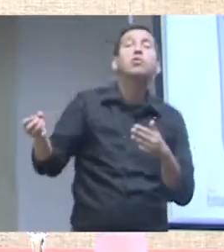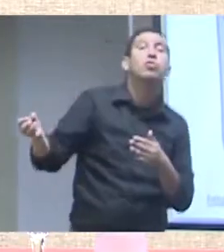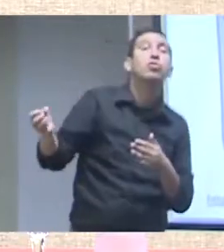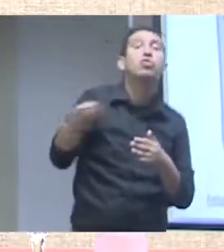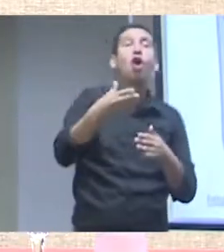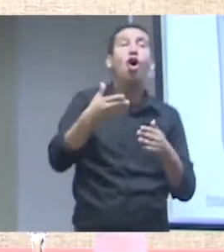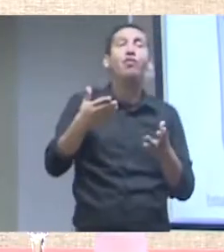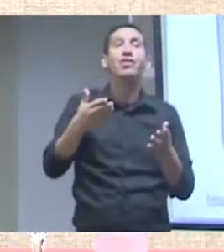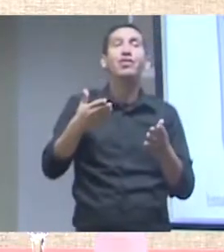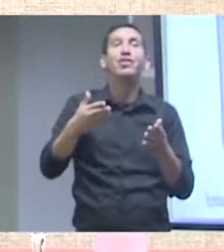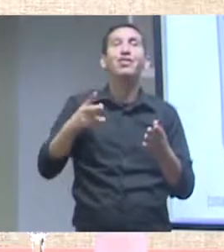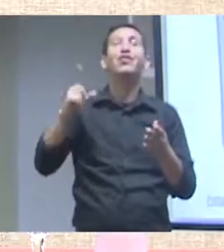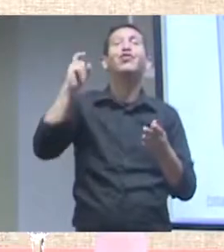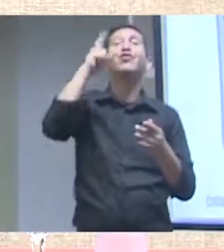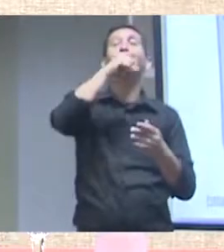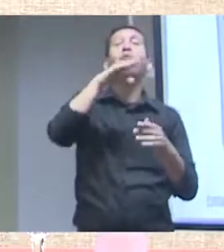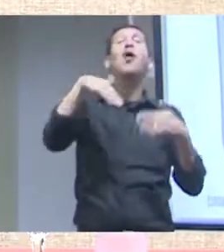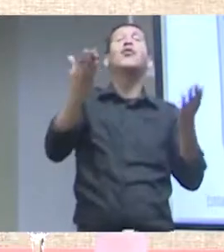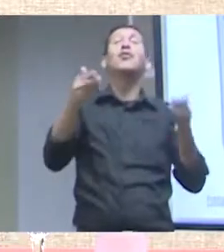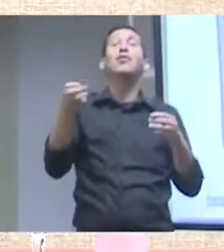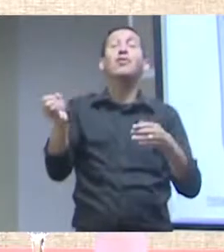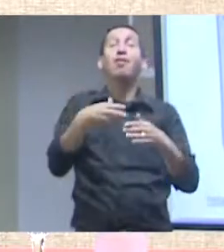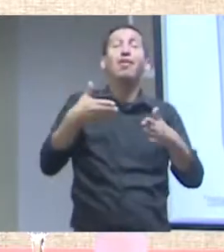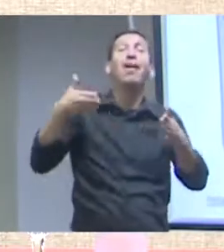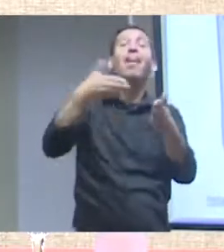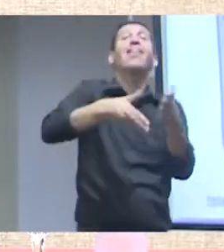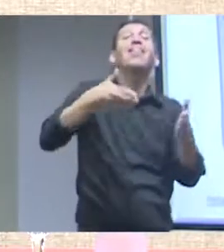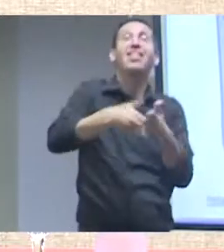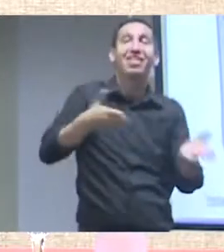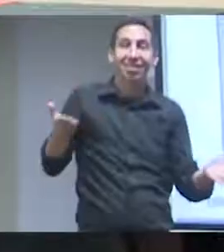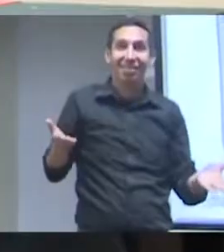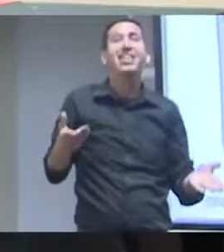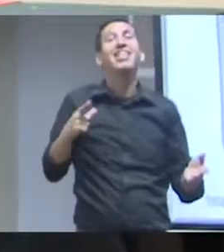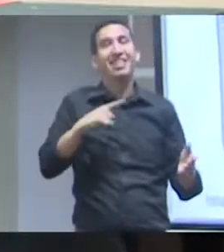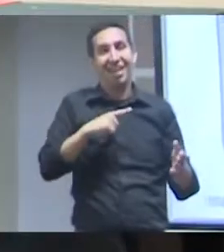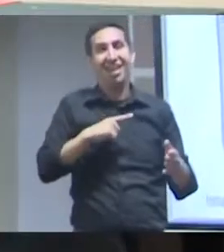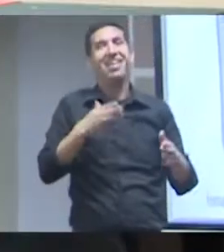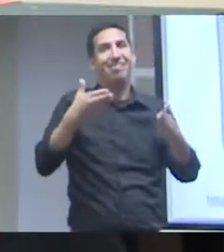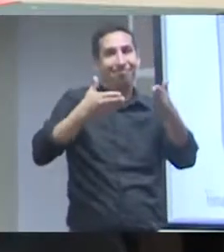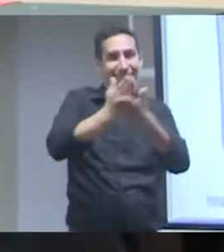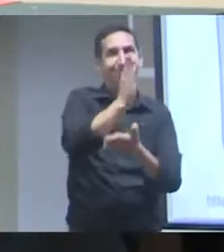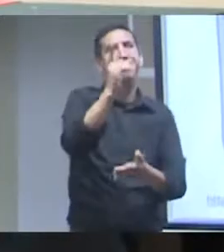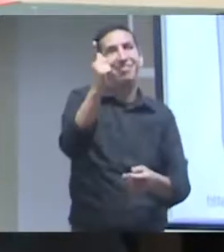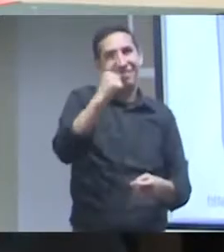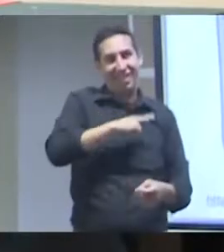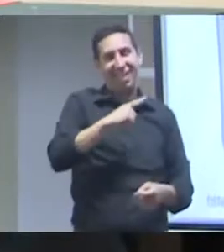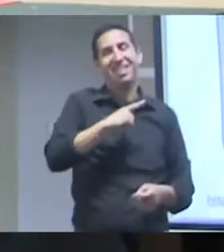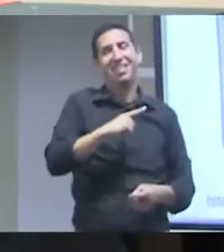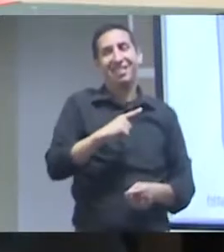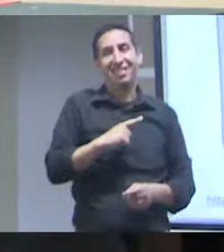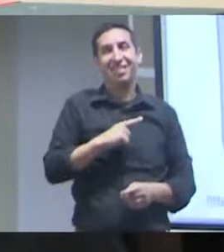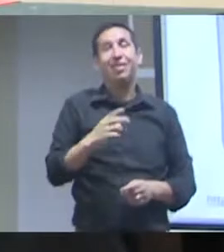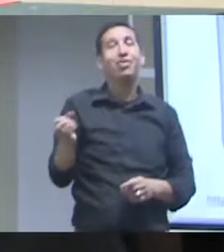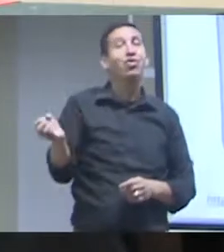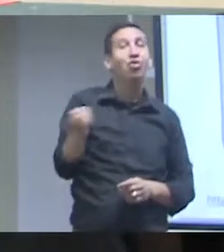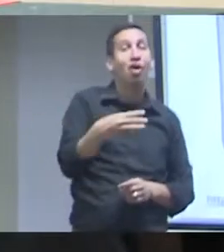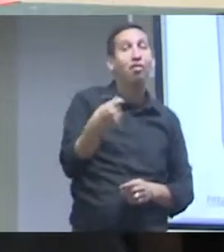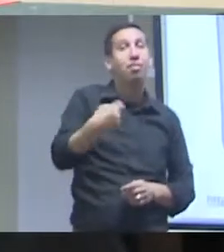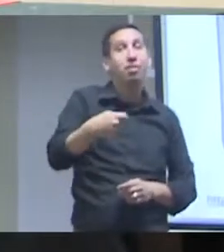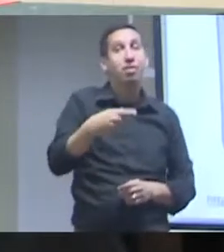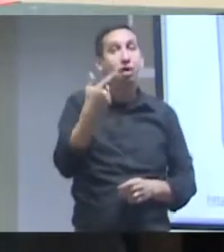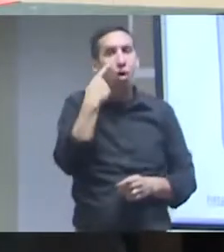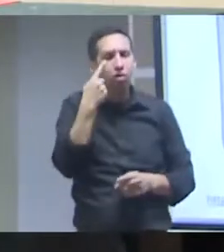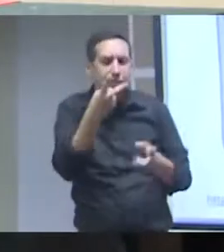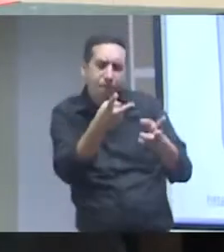da síntese dessas novas questões e dessas novas fronteiras que a gente precisa hoje enfrentar na